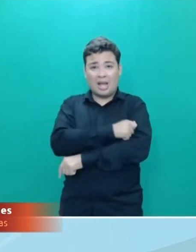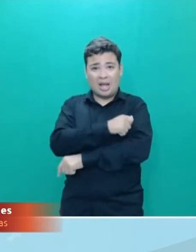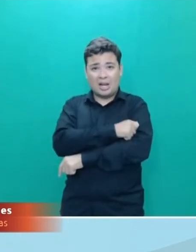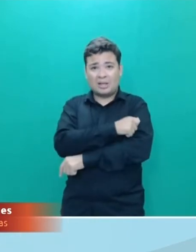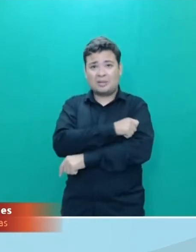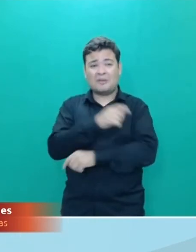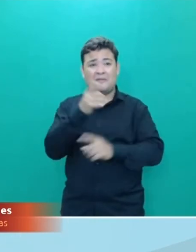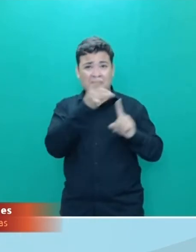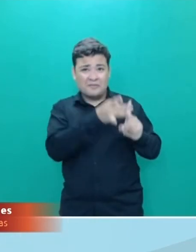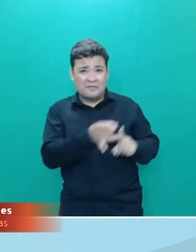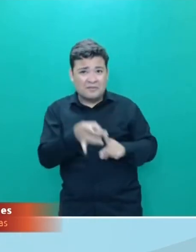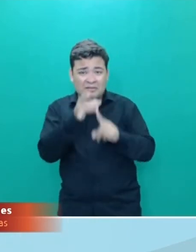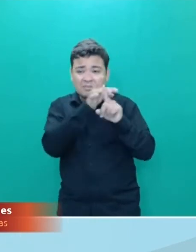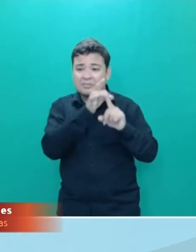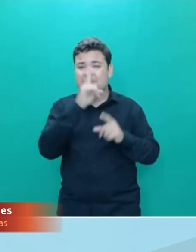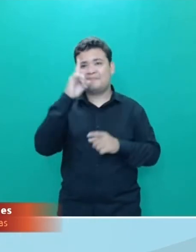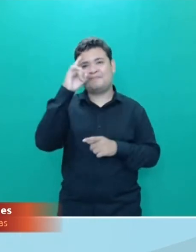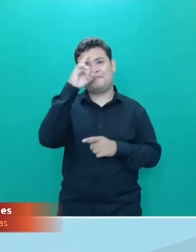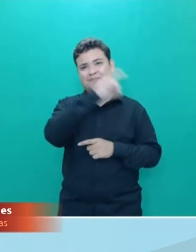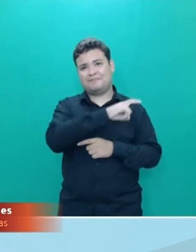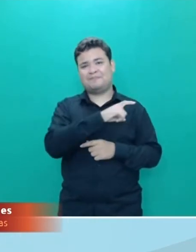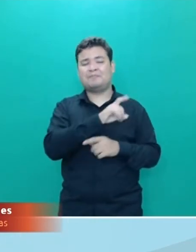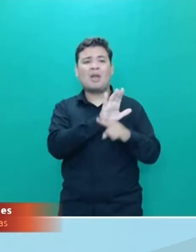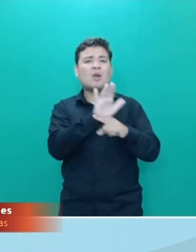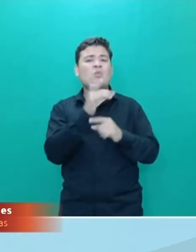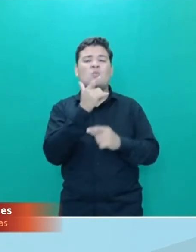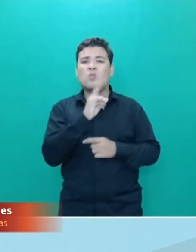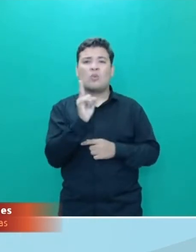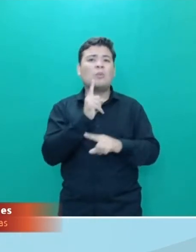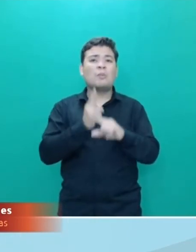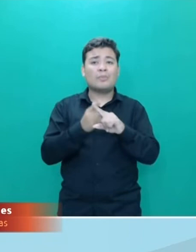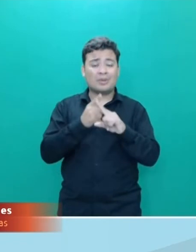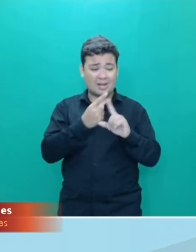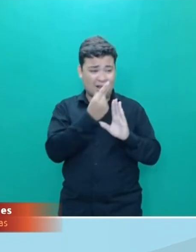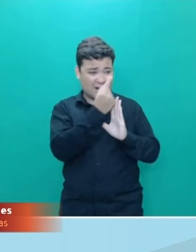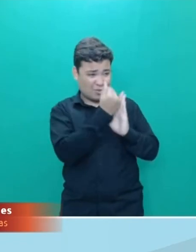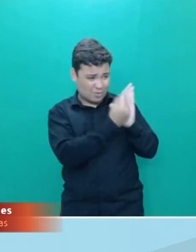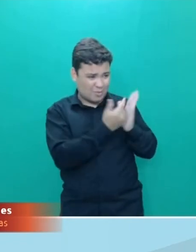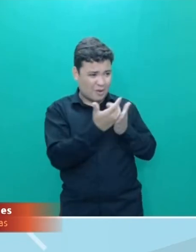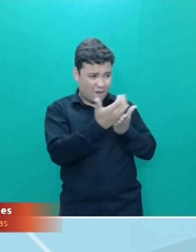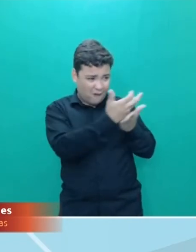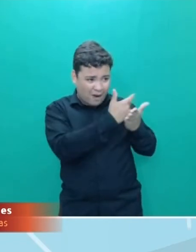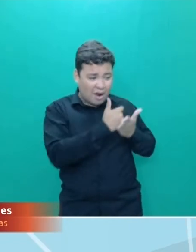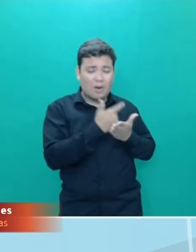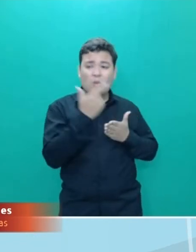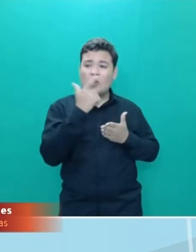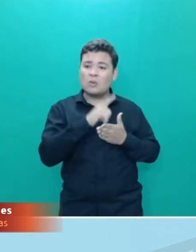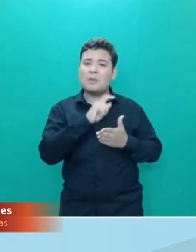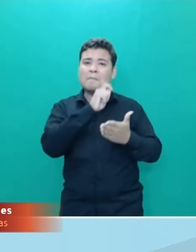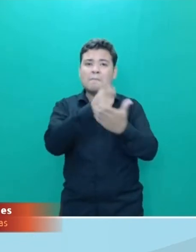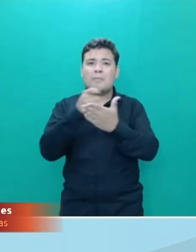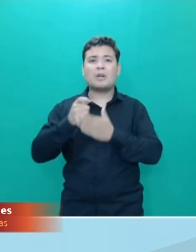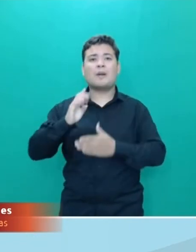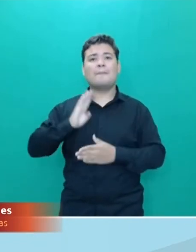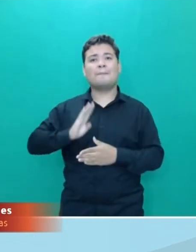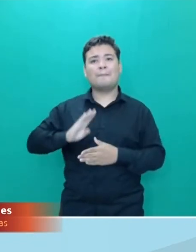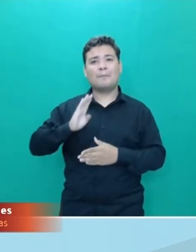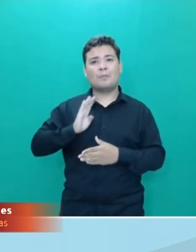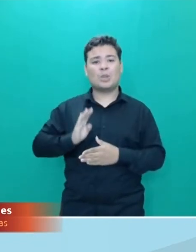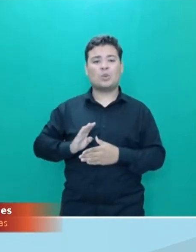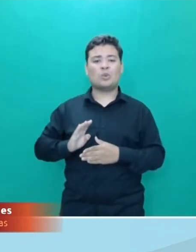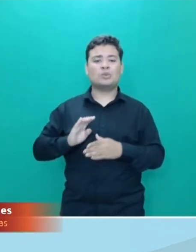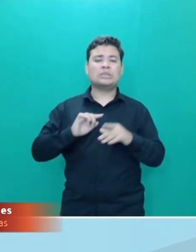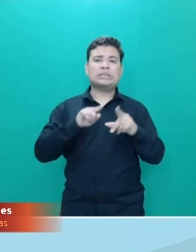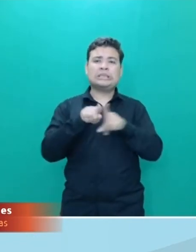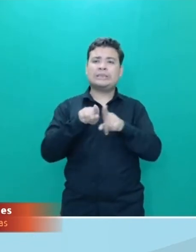vulnerabilidade, já que é com esse orçamento que as instituições podem fazer pagamento de bolsas e também